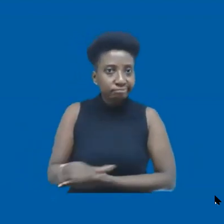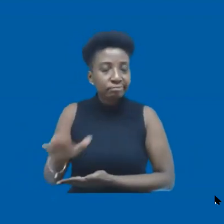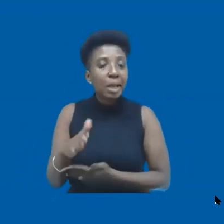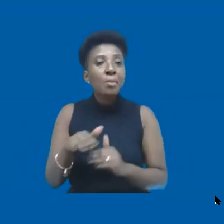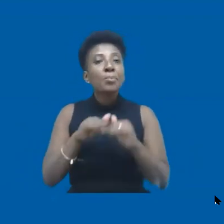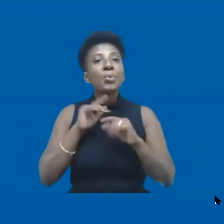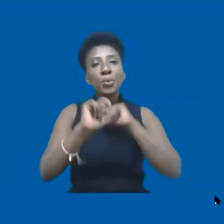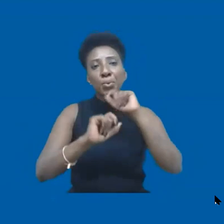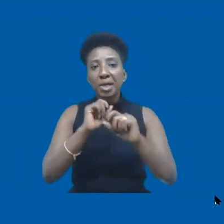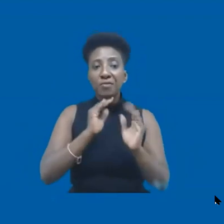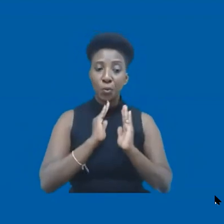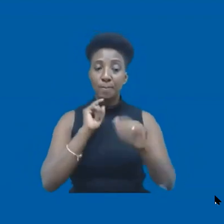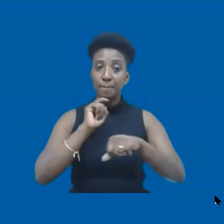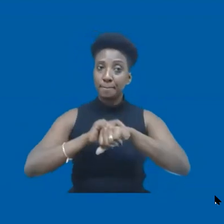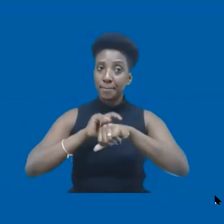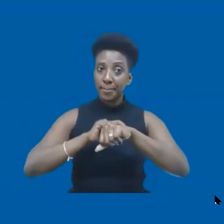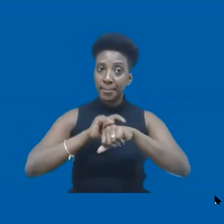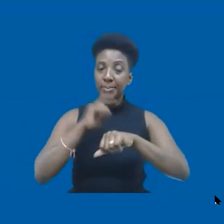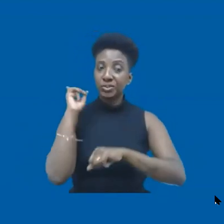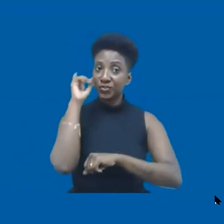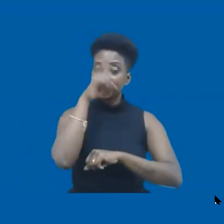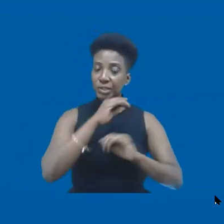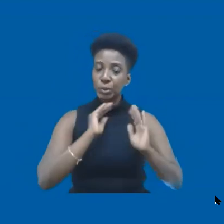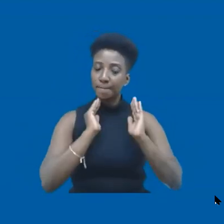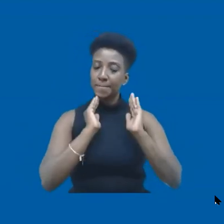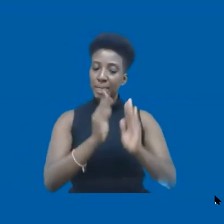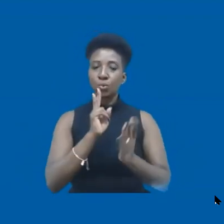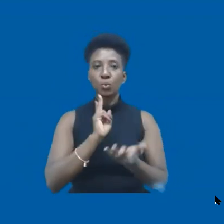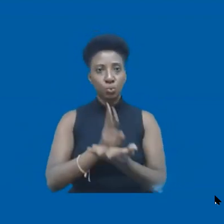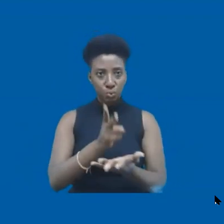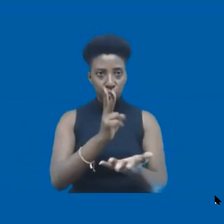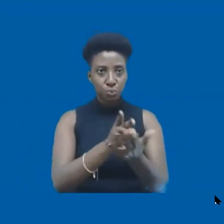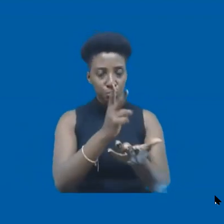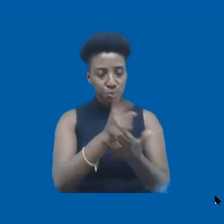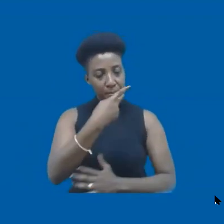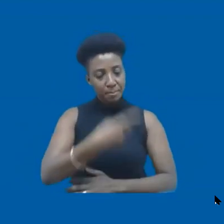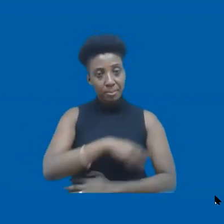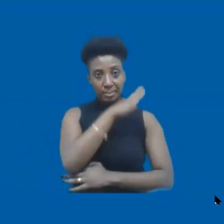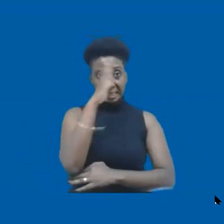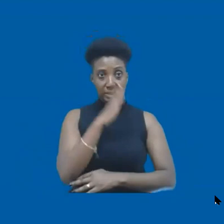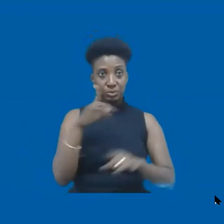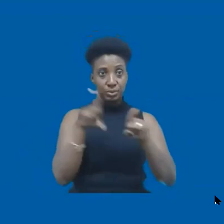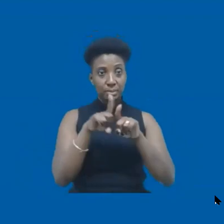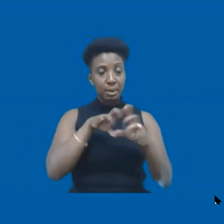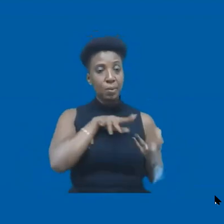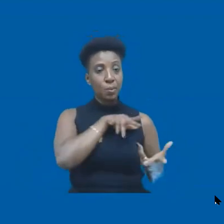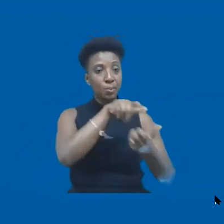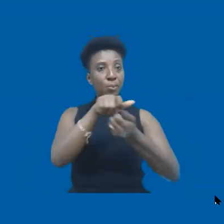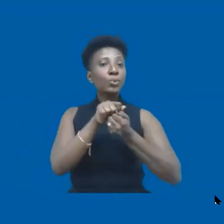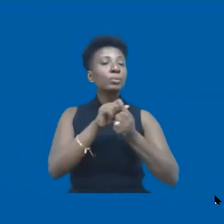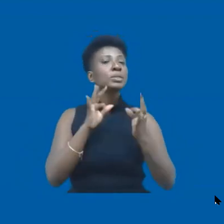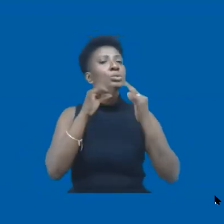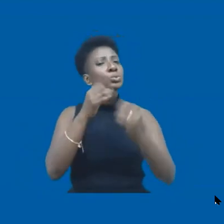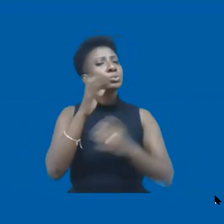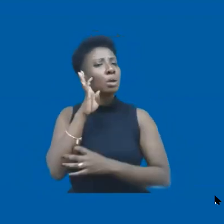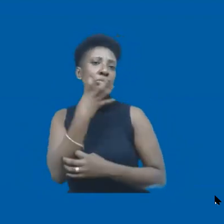foi um momento extremamente difícil, está sendo um momento extremamente difícil para o Brasil e para o mundo, mas que tudo tem uma solução.